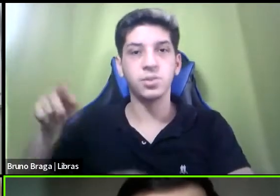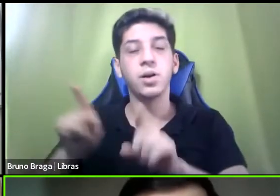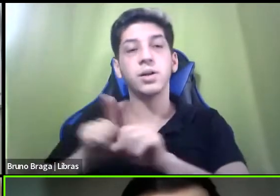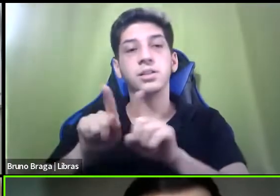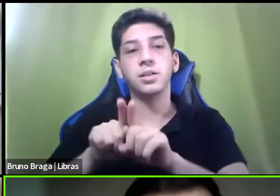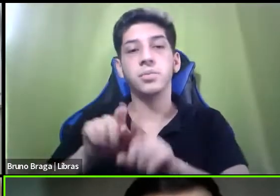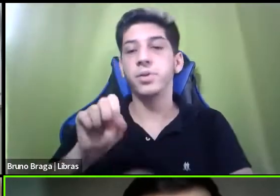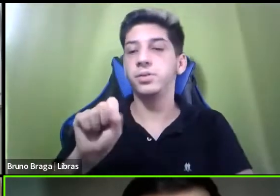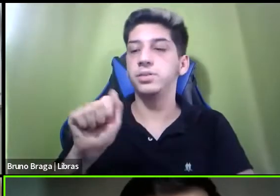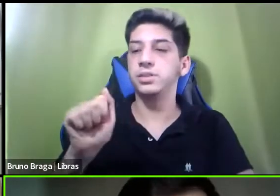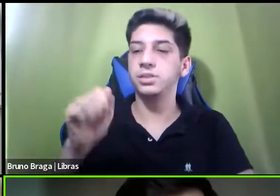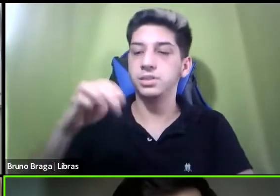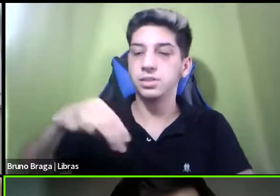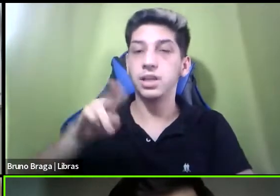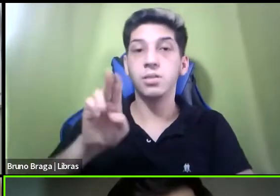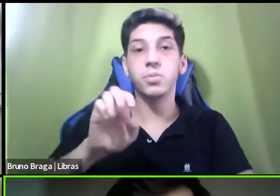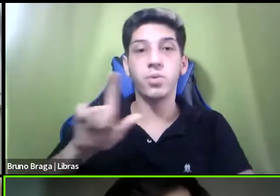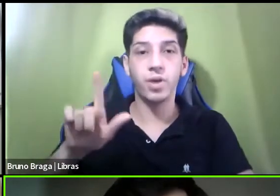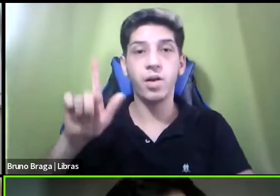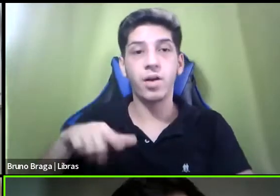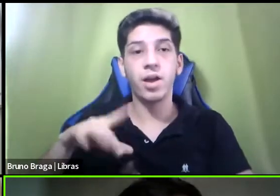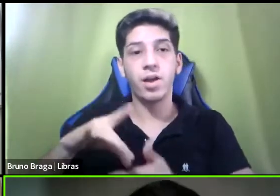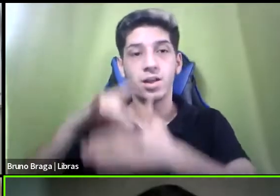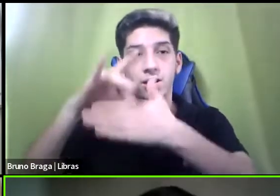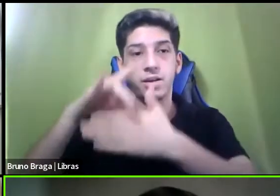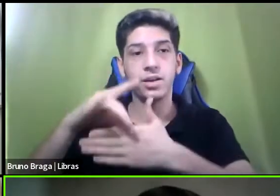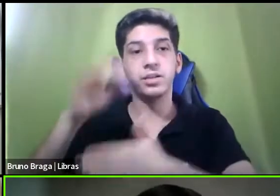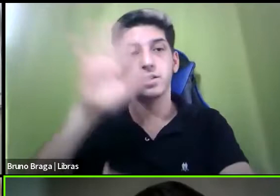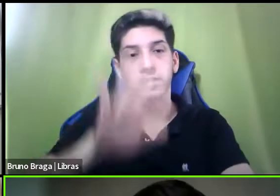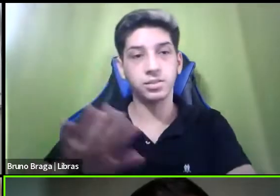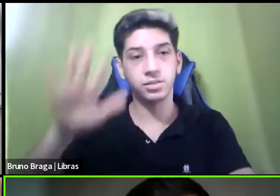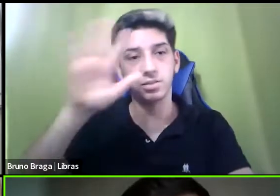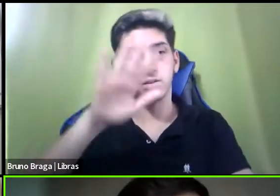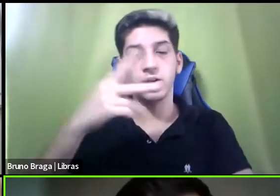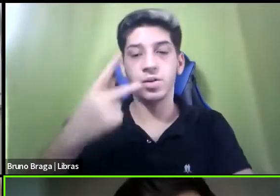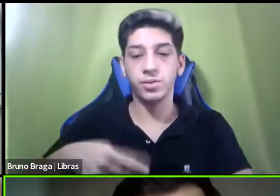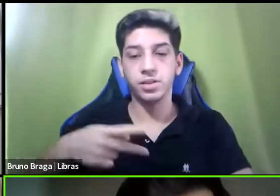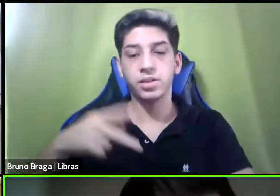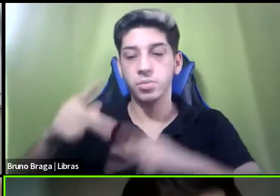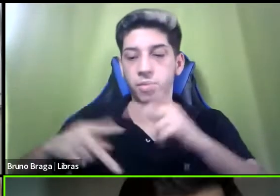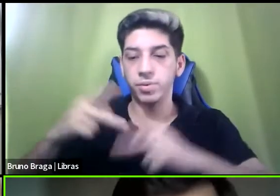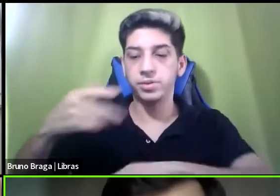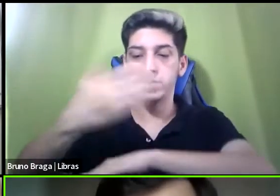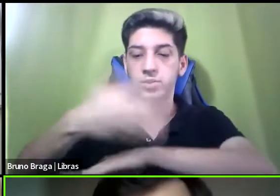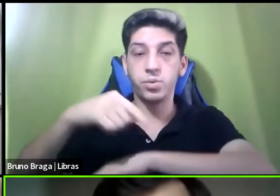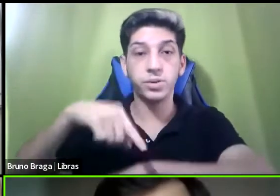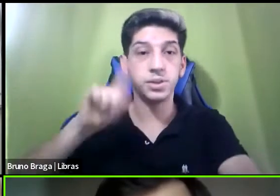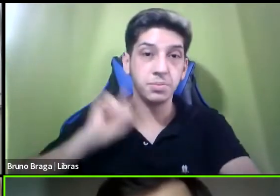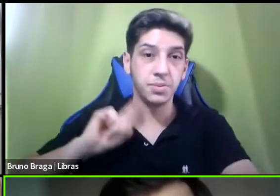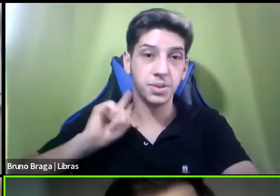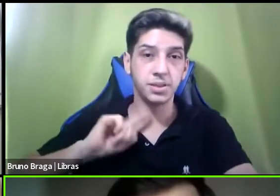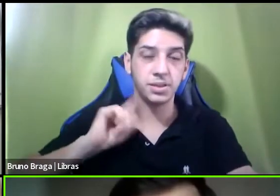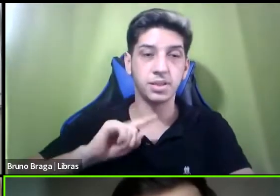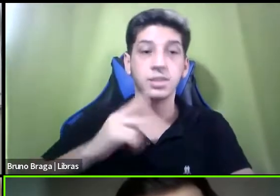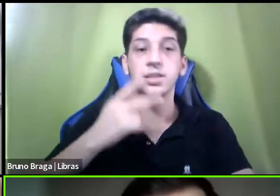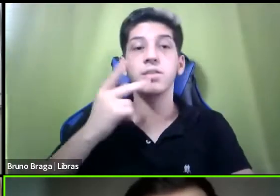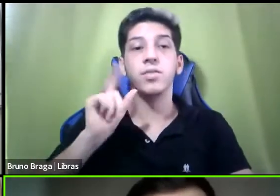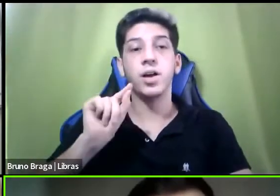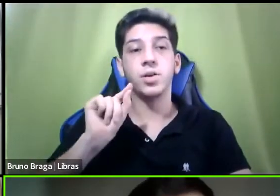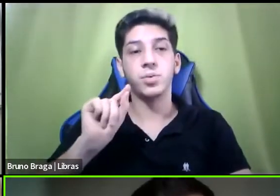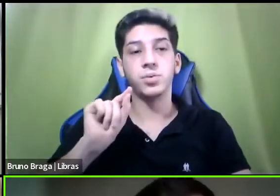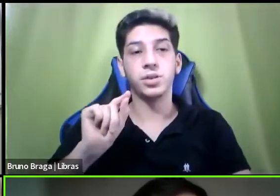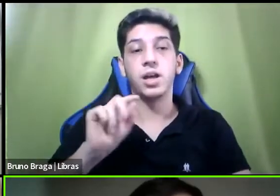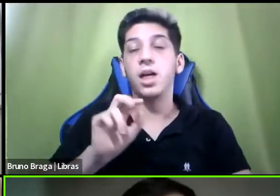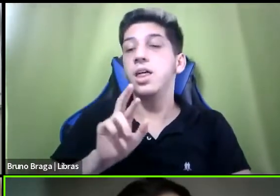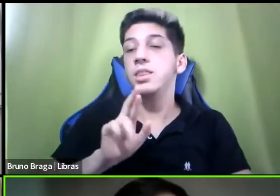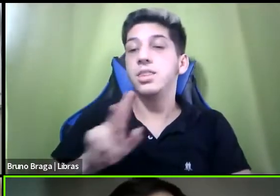liderança também do movimento nacional da população em situação de rua aqui em Minas Gerais que eles costumam dizer que na verdade não é a